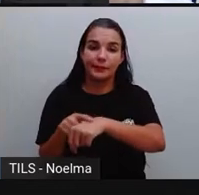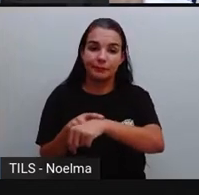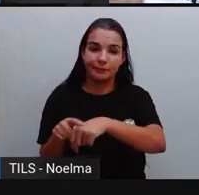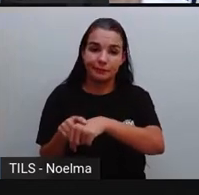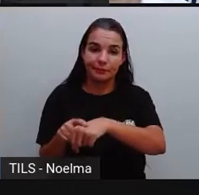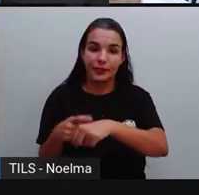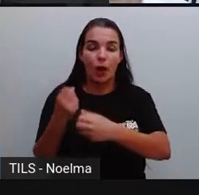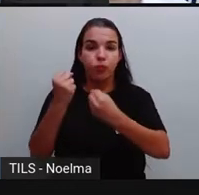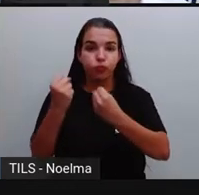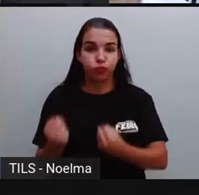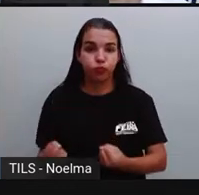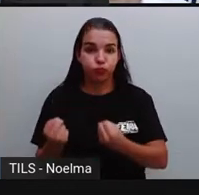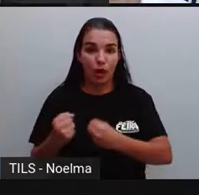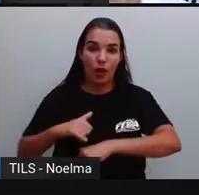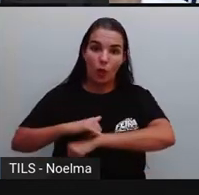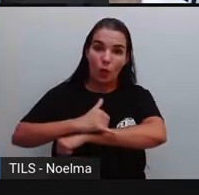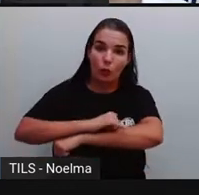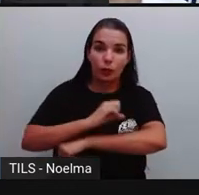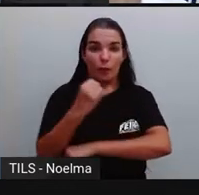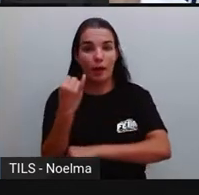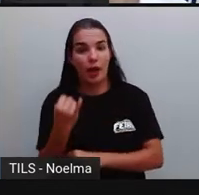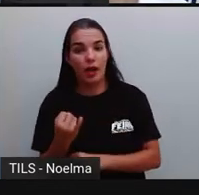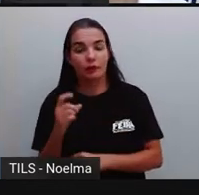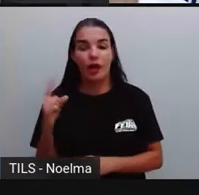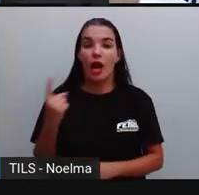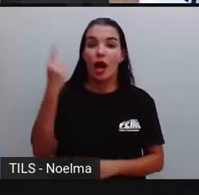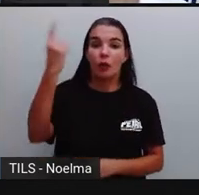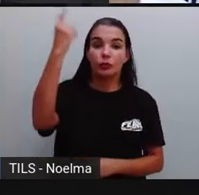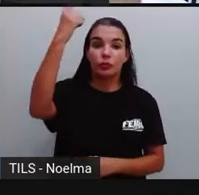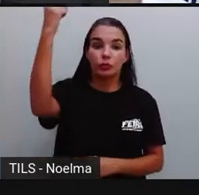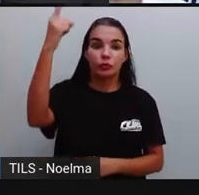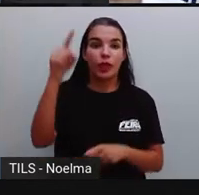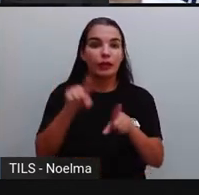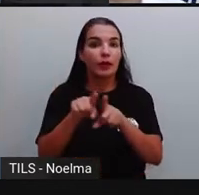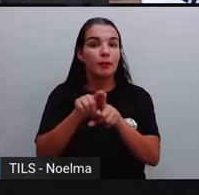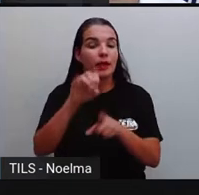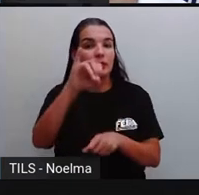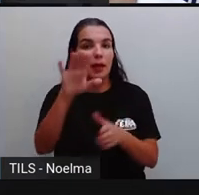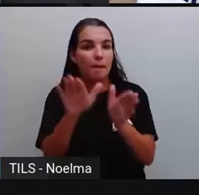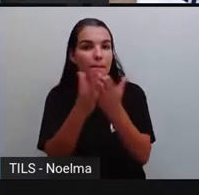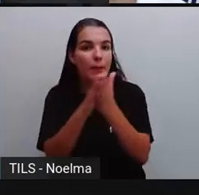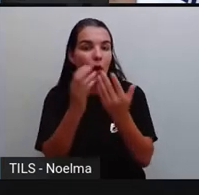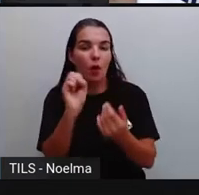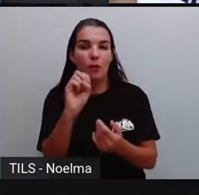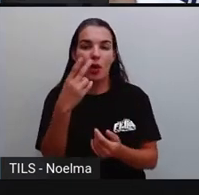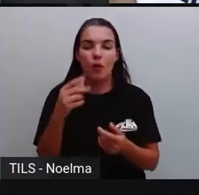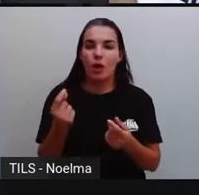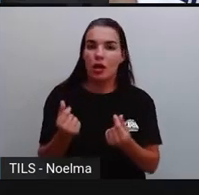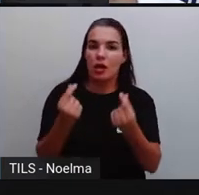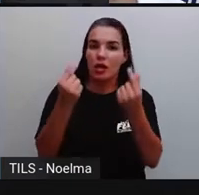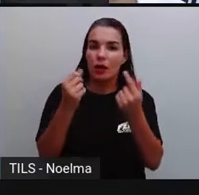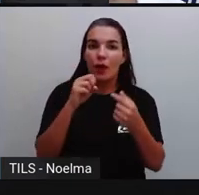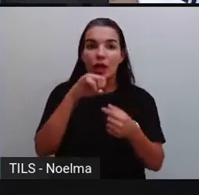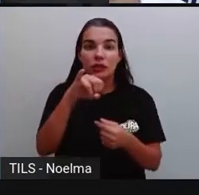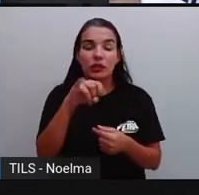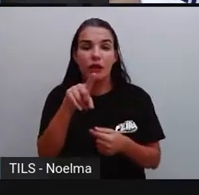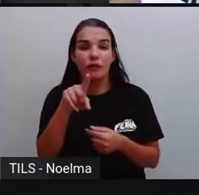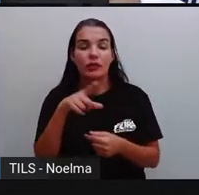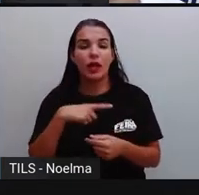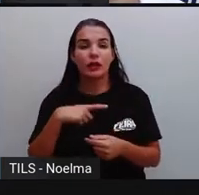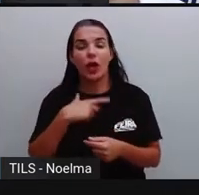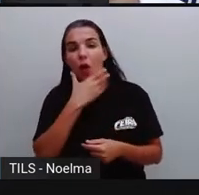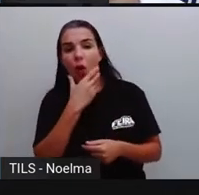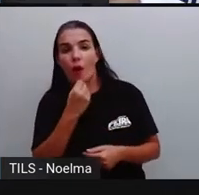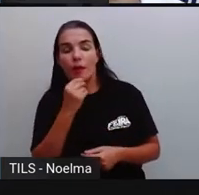o peso, a altura, a condição socioeconômica, a orientação sexual, problemas